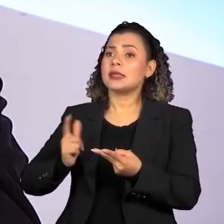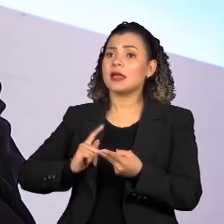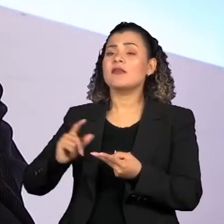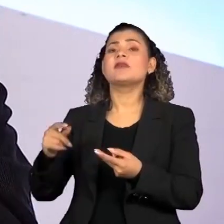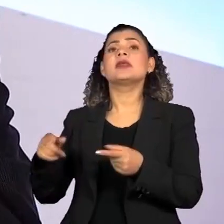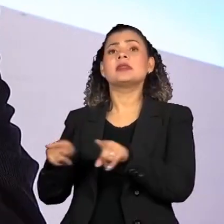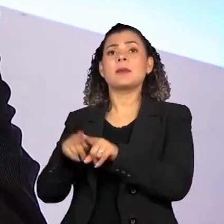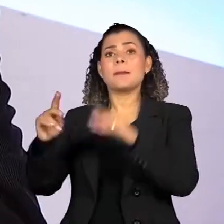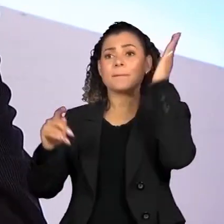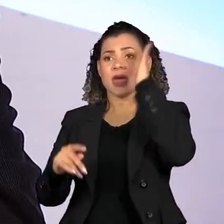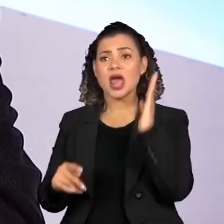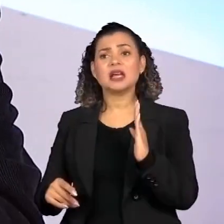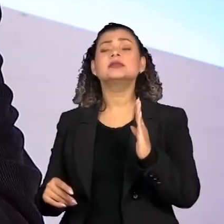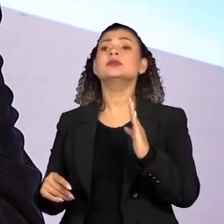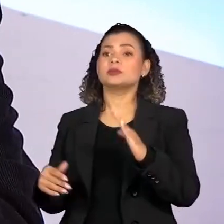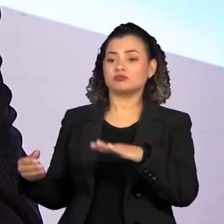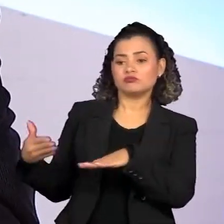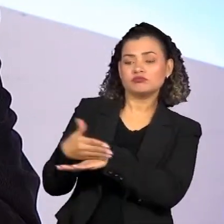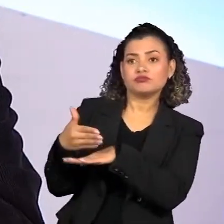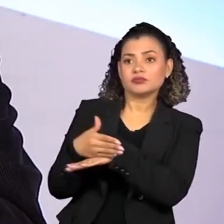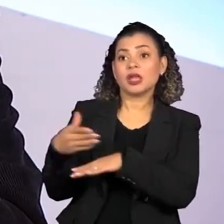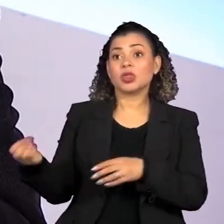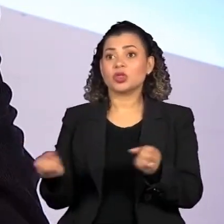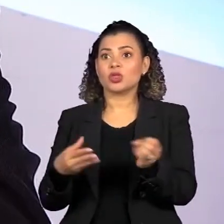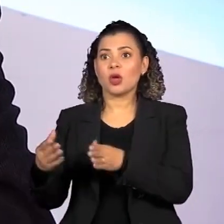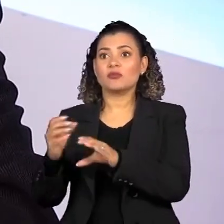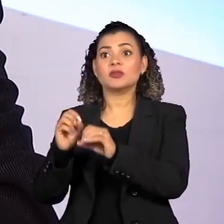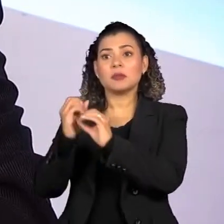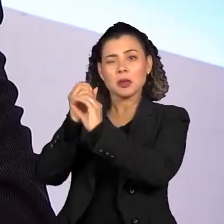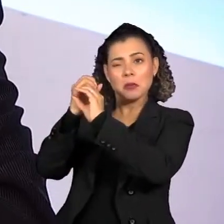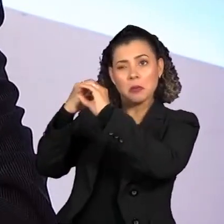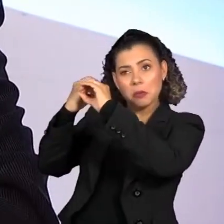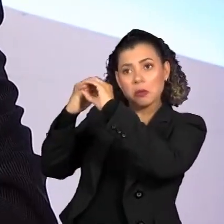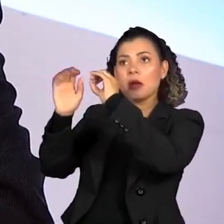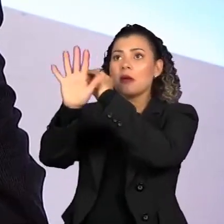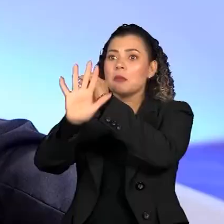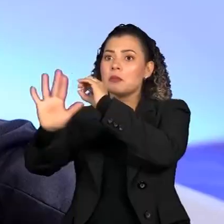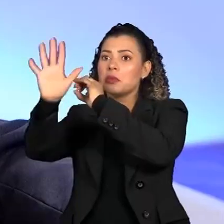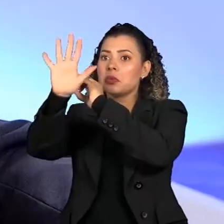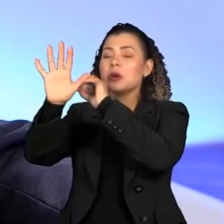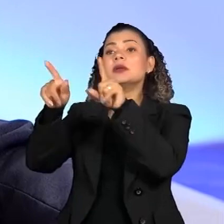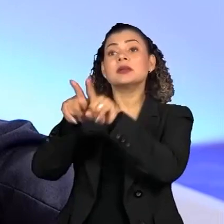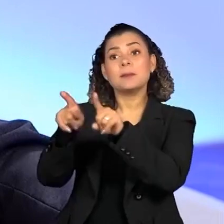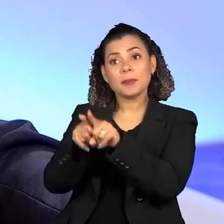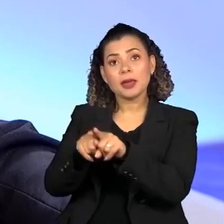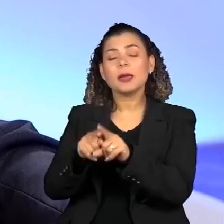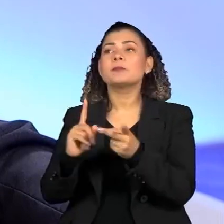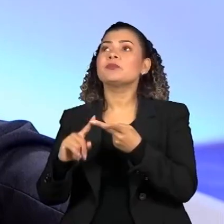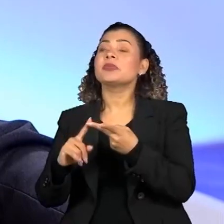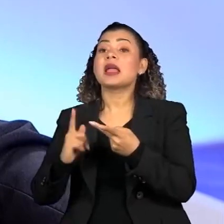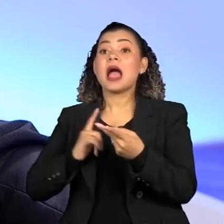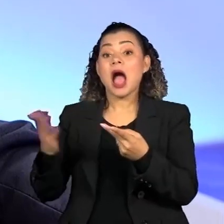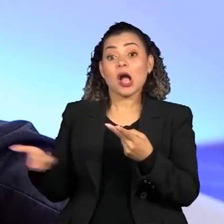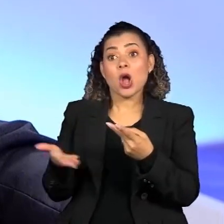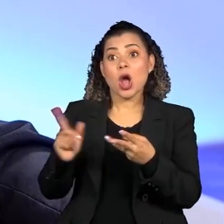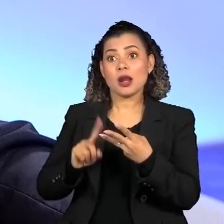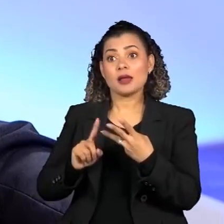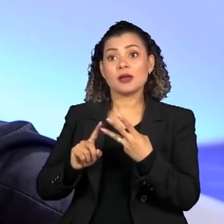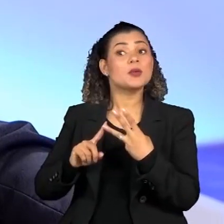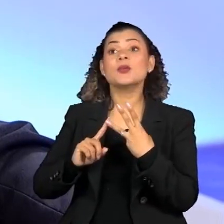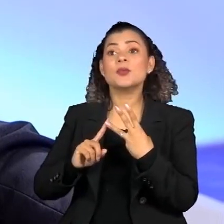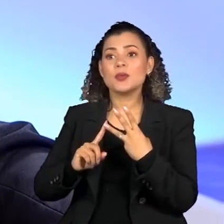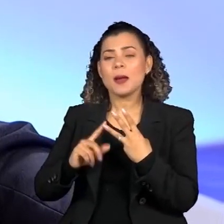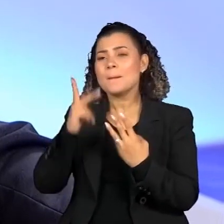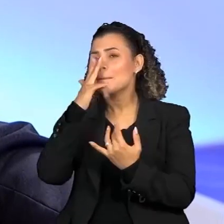a inserção do Brasil nos novos grandes telescópios que estão sendo desenvolvidos. E, claro, a bola da vez nesse momento